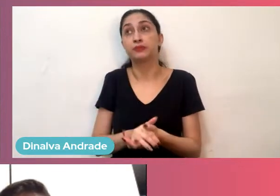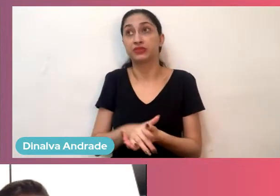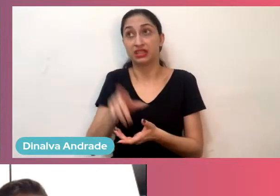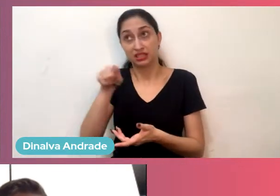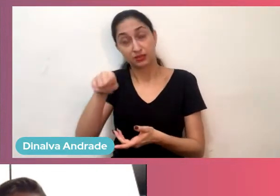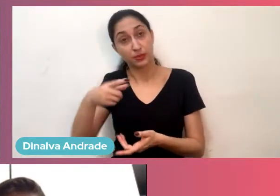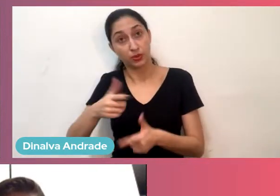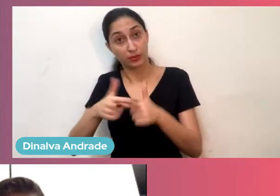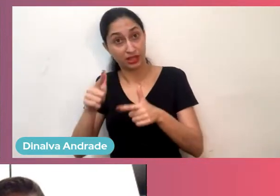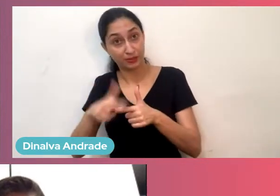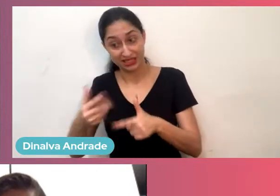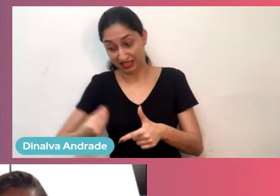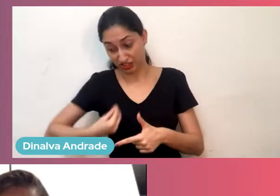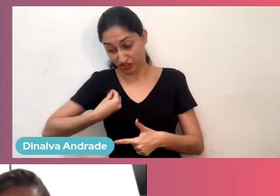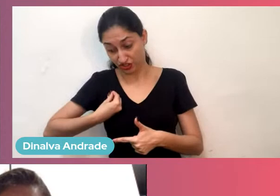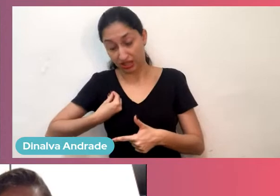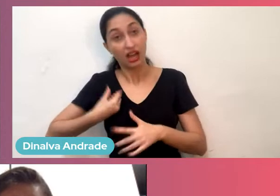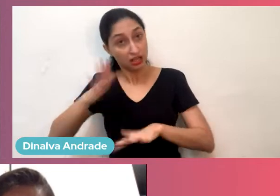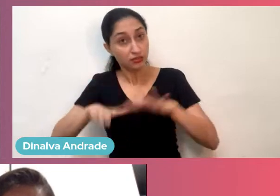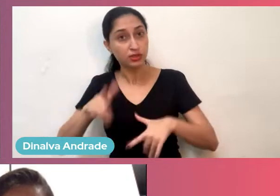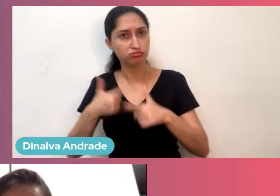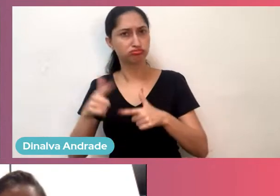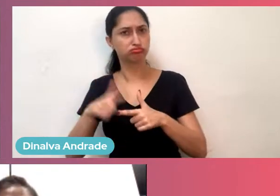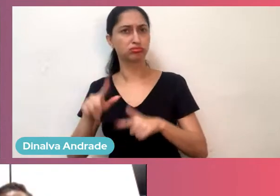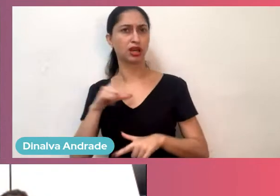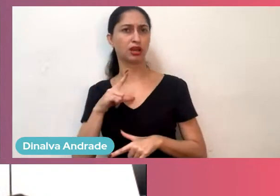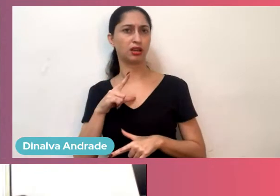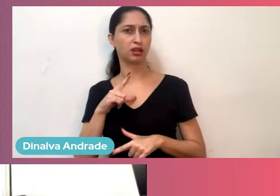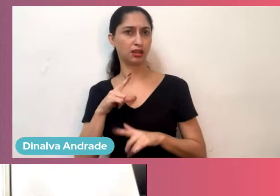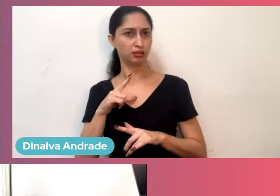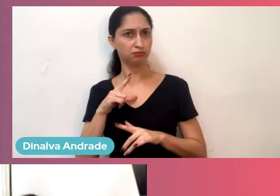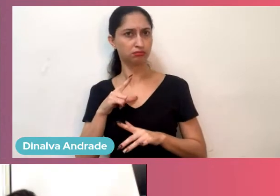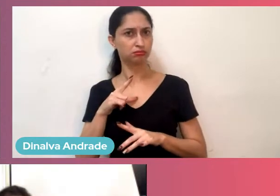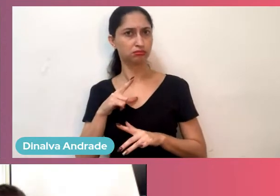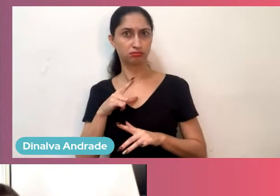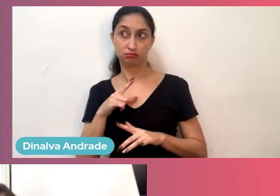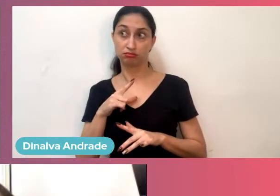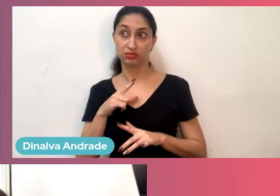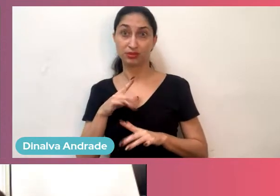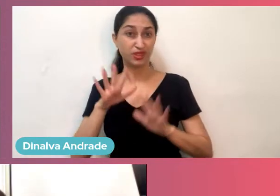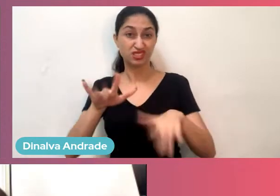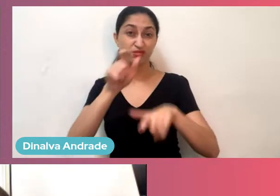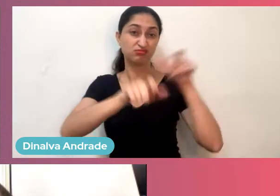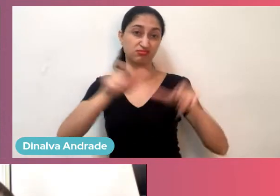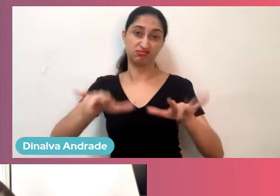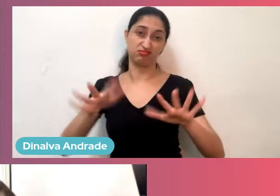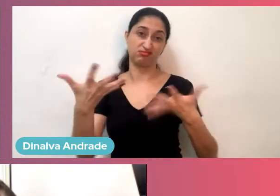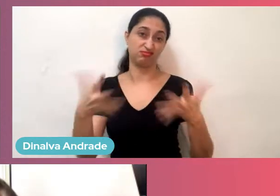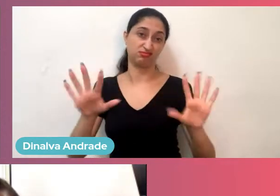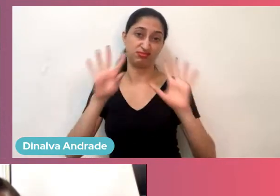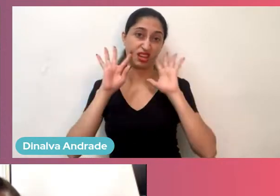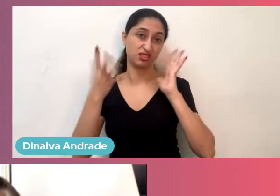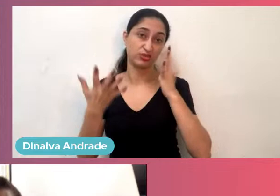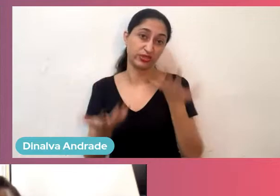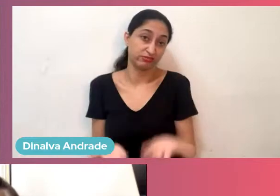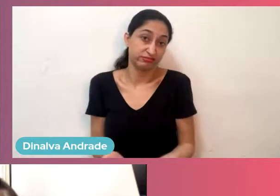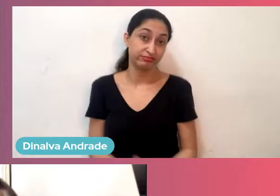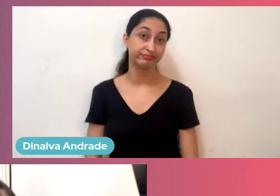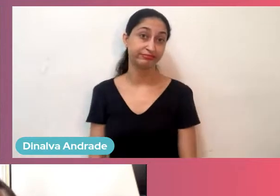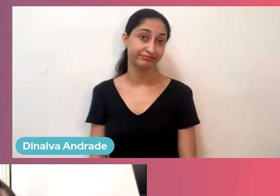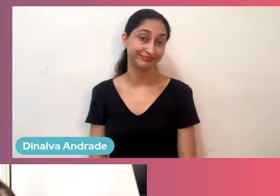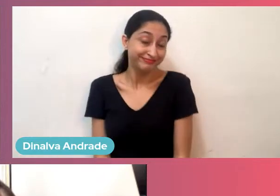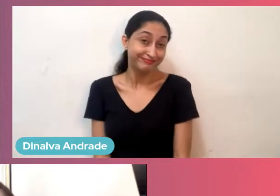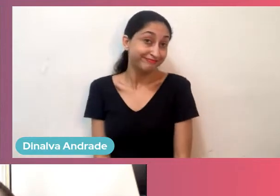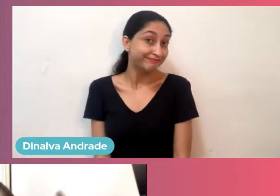problema. Às vezes, o problema existe, viu? Existe. E muita gente não quer resolver o problema. Entendeu? Então,